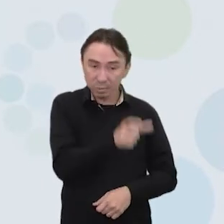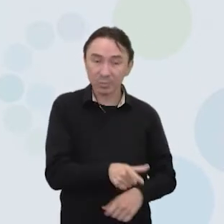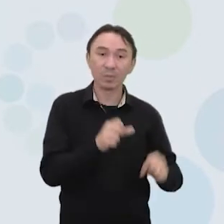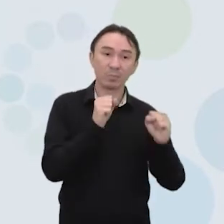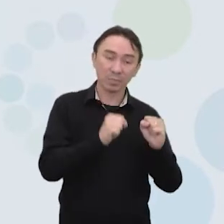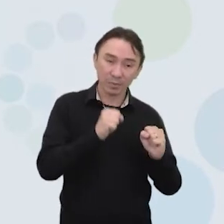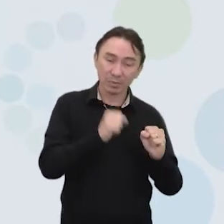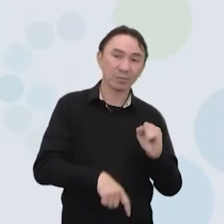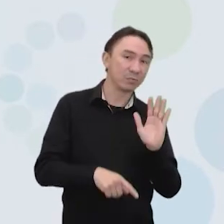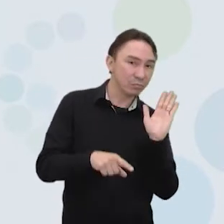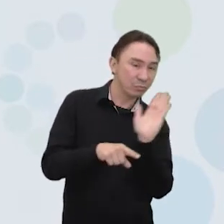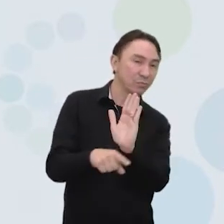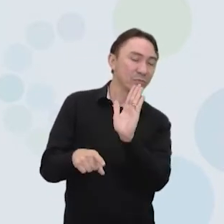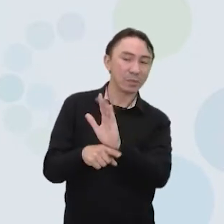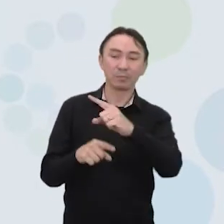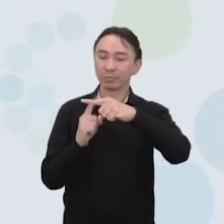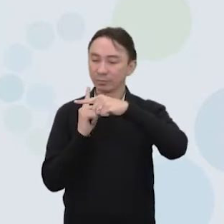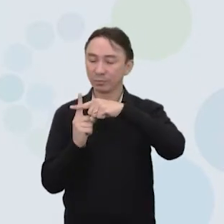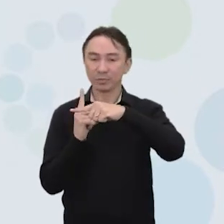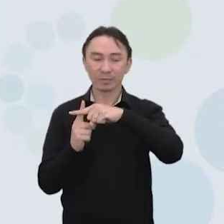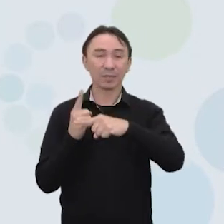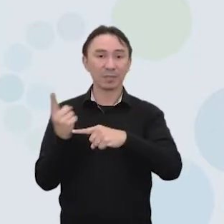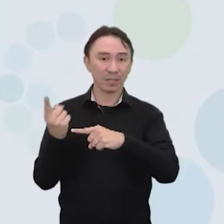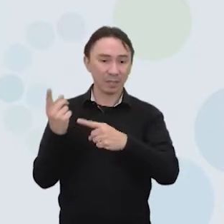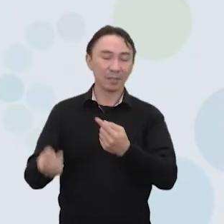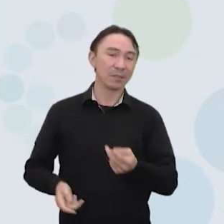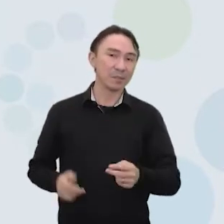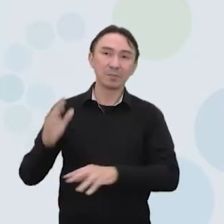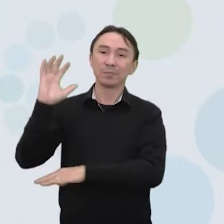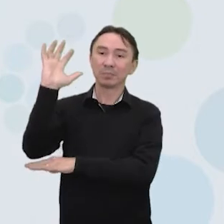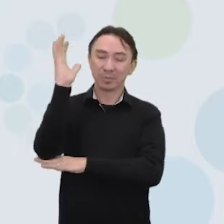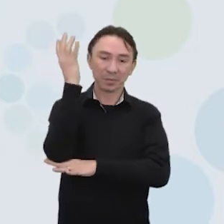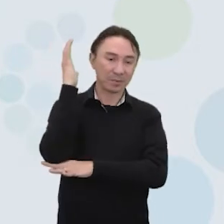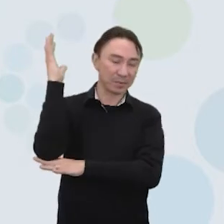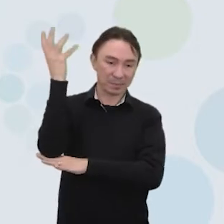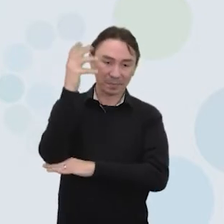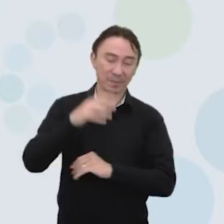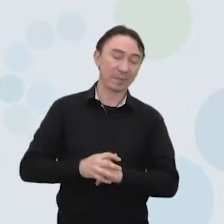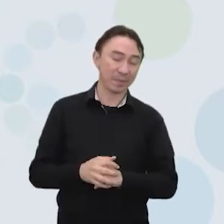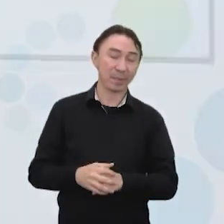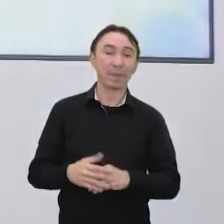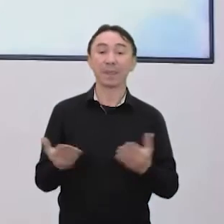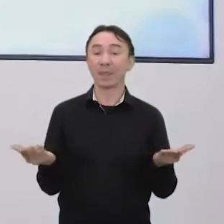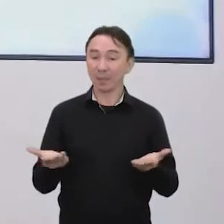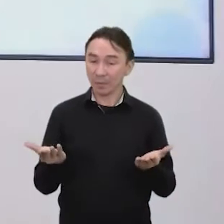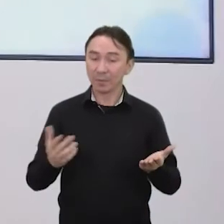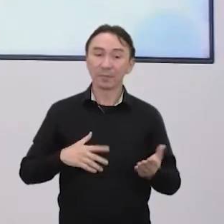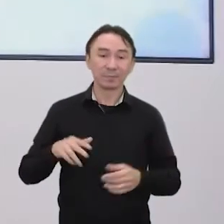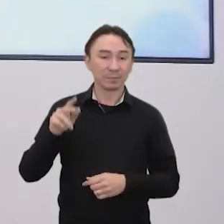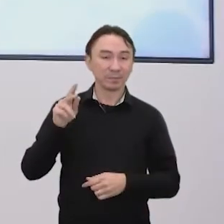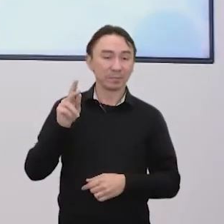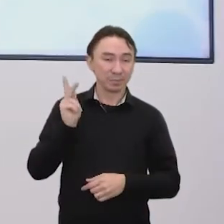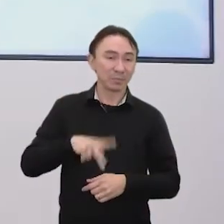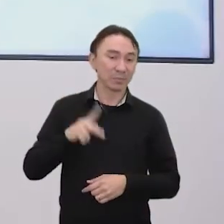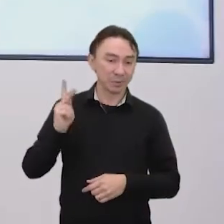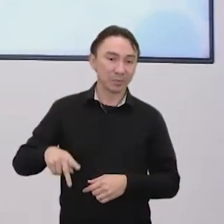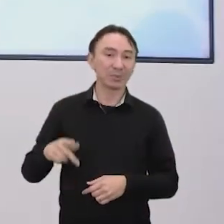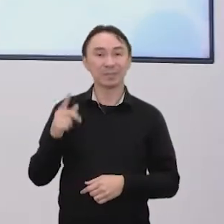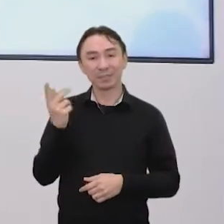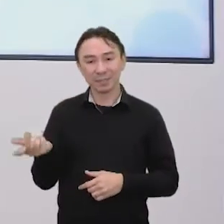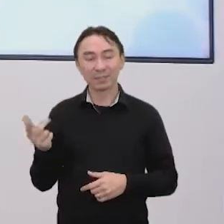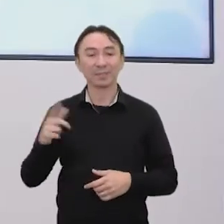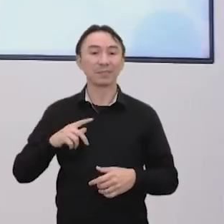ambiente, tá bom? Somos 5 professores, mas eu sou só a professora de transformação de matéria e energia aí, falando um pouquinho